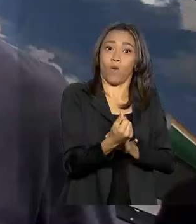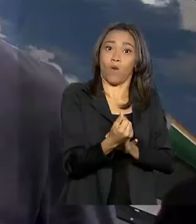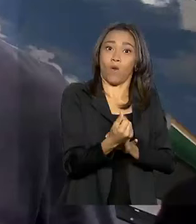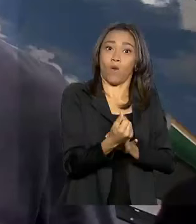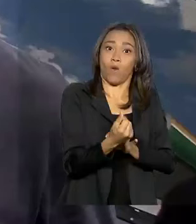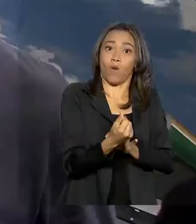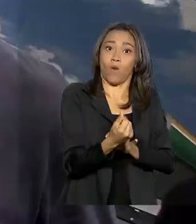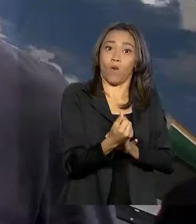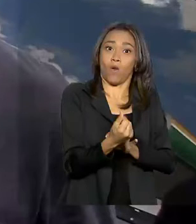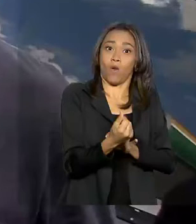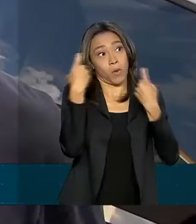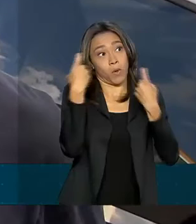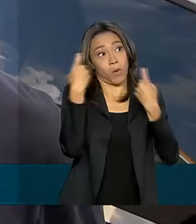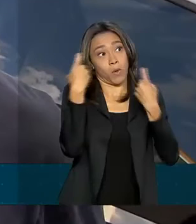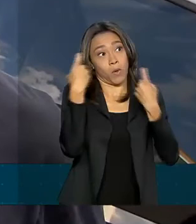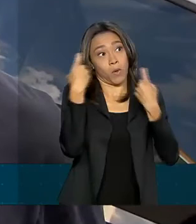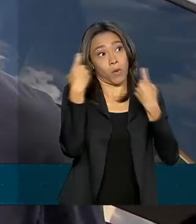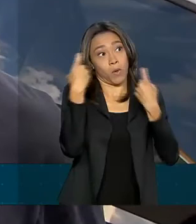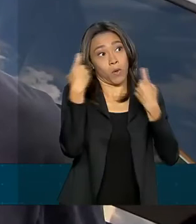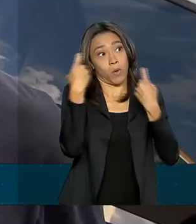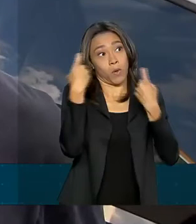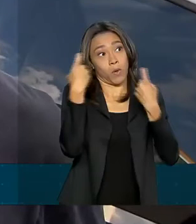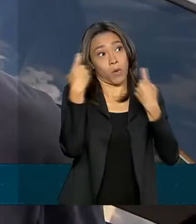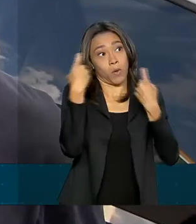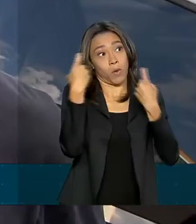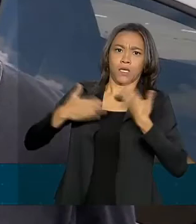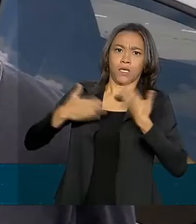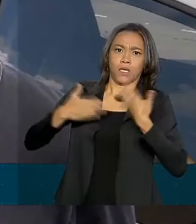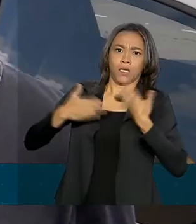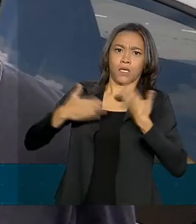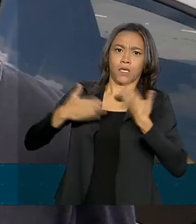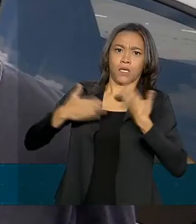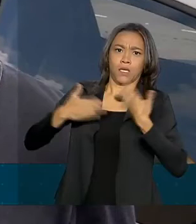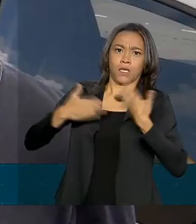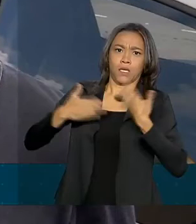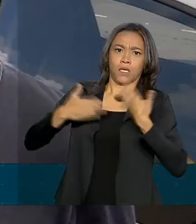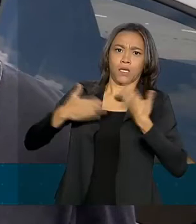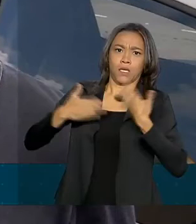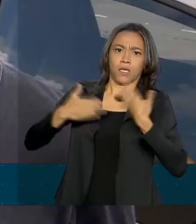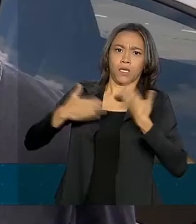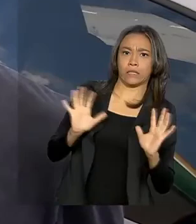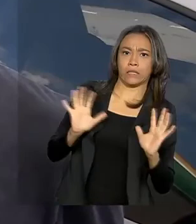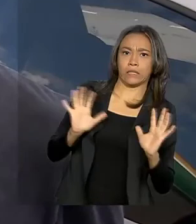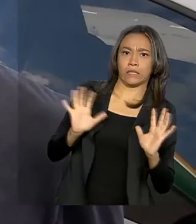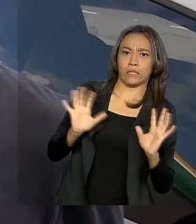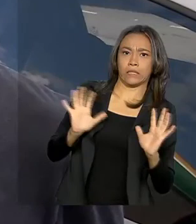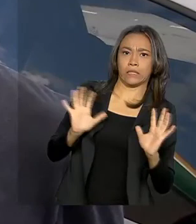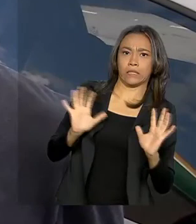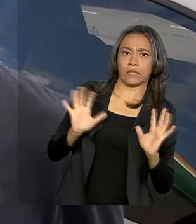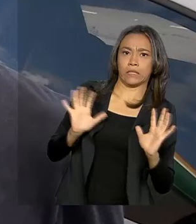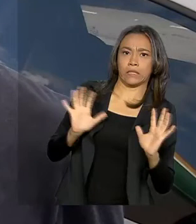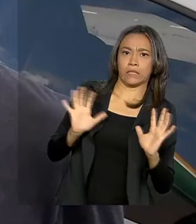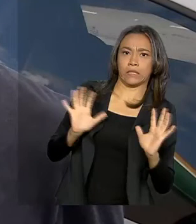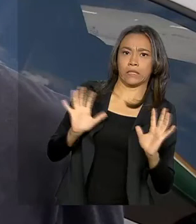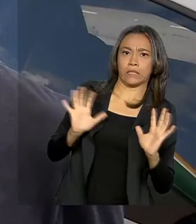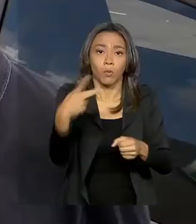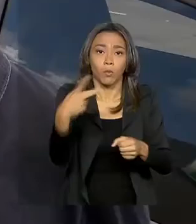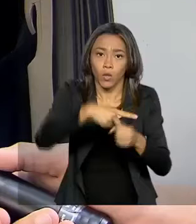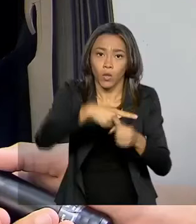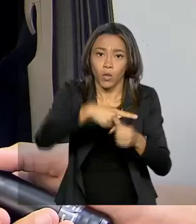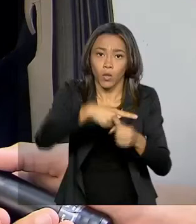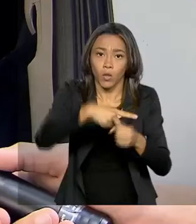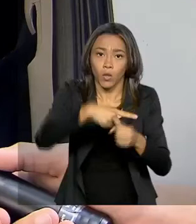Qualquer coisa que ocorra lá pelo Oriente Médio é uma zona muito explosiva. Então a gente não sabe para onde pode ir o preço do petróleo e, consequentemente, da